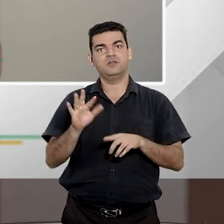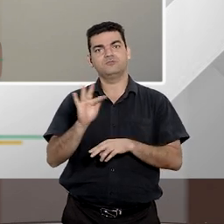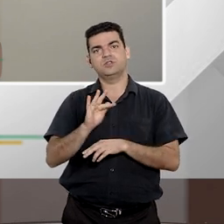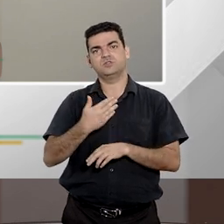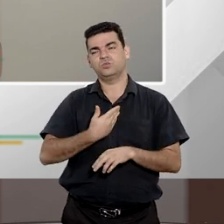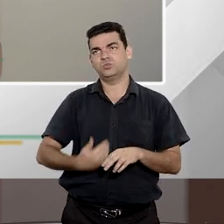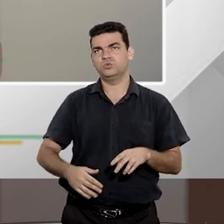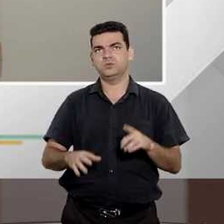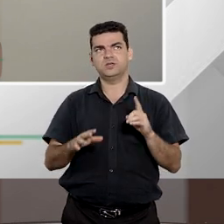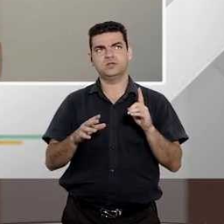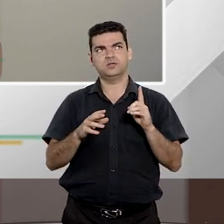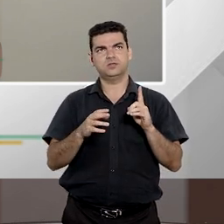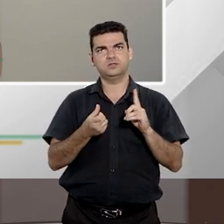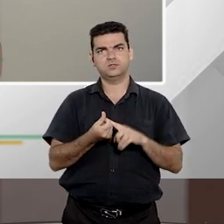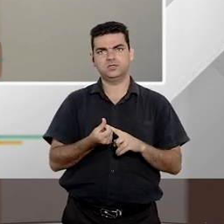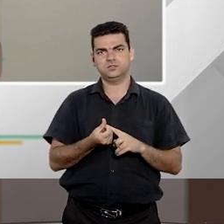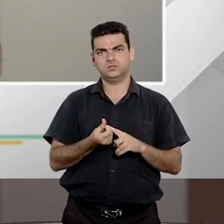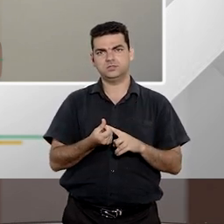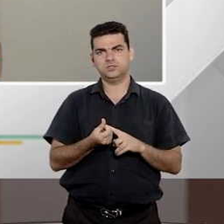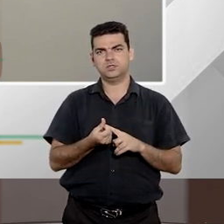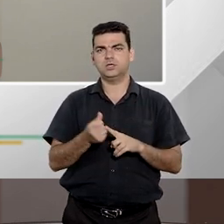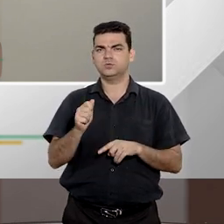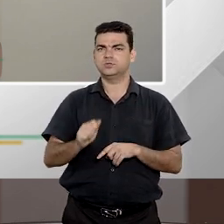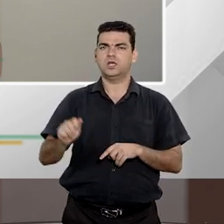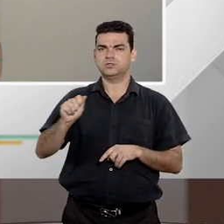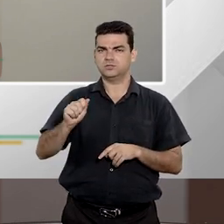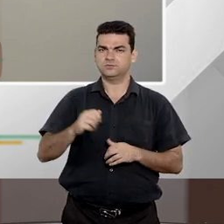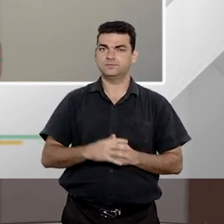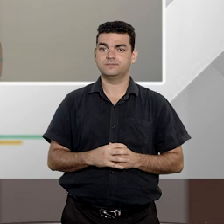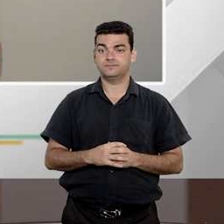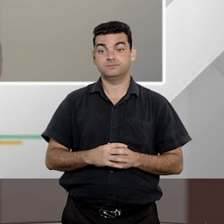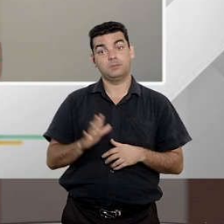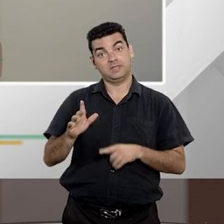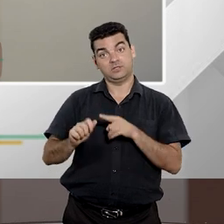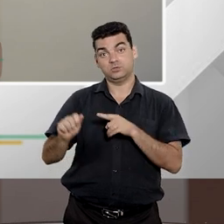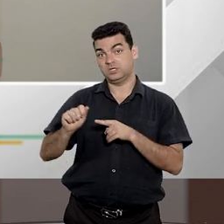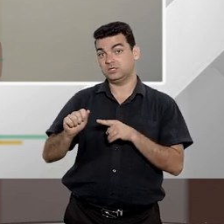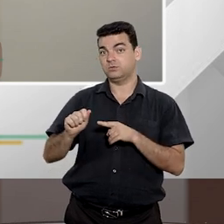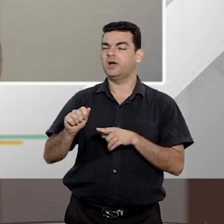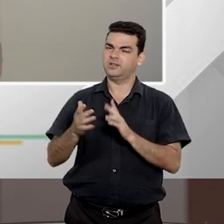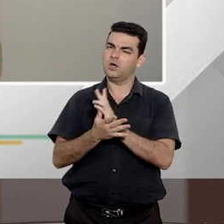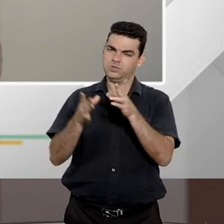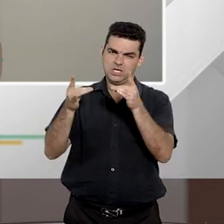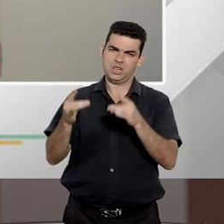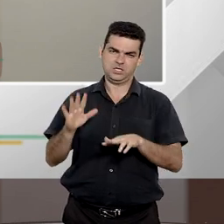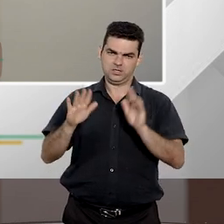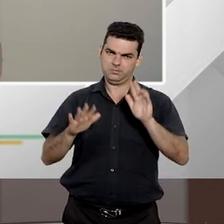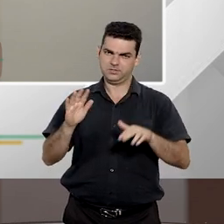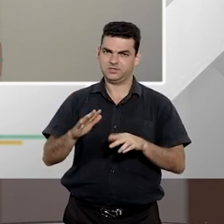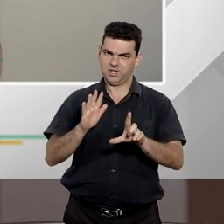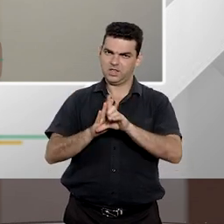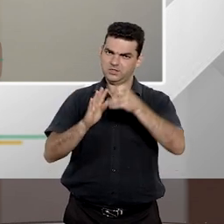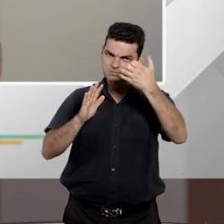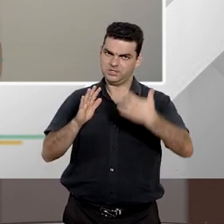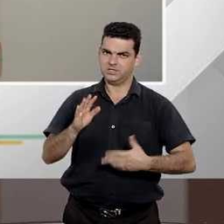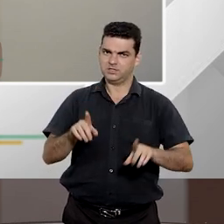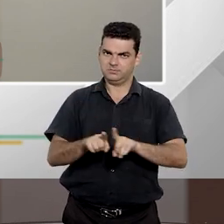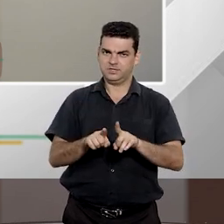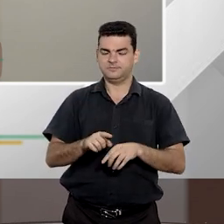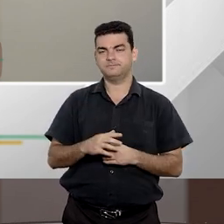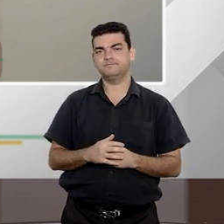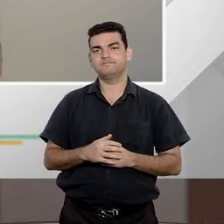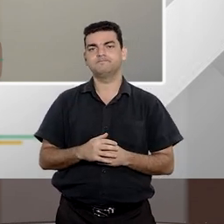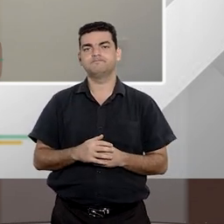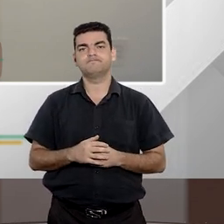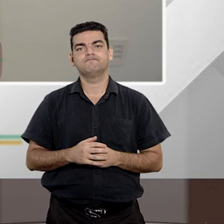Pública e as Associações. Para as associações, a gente tem alguns outros critérios também previstos na própria lei, que